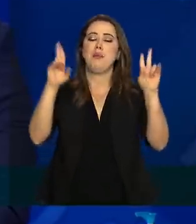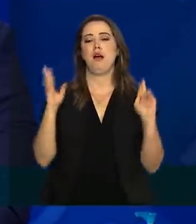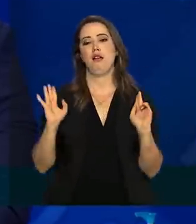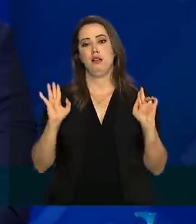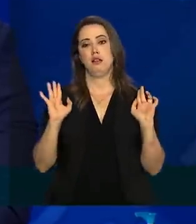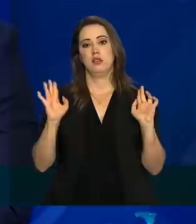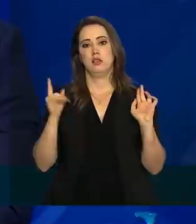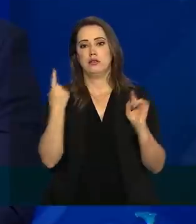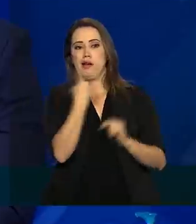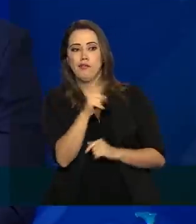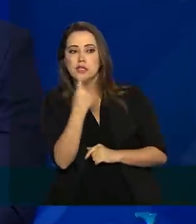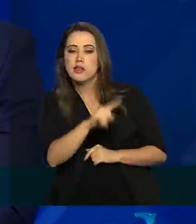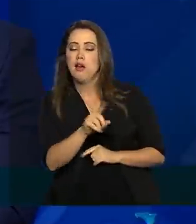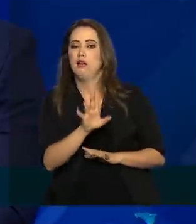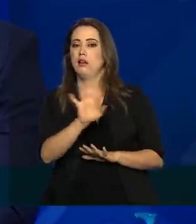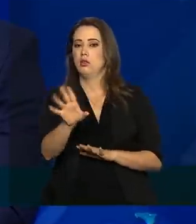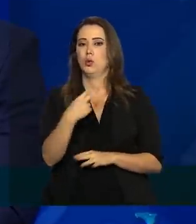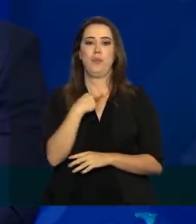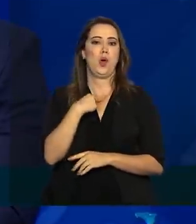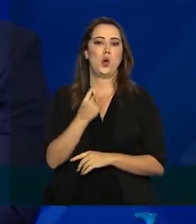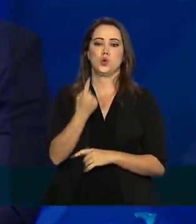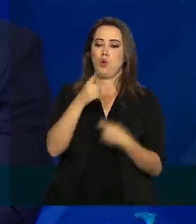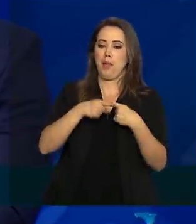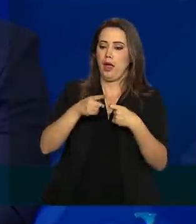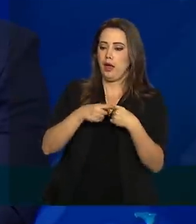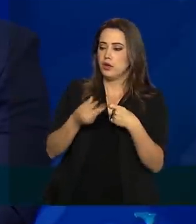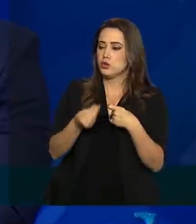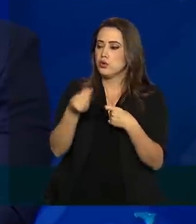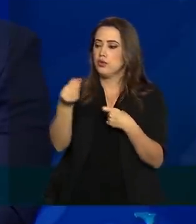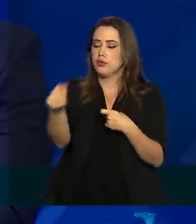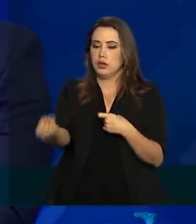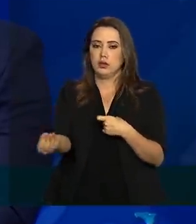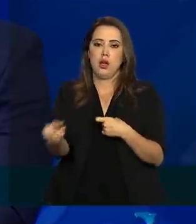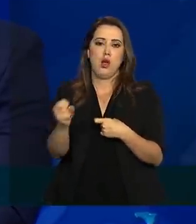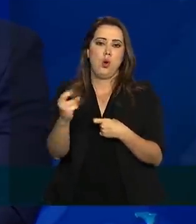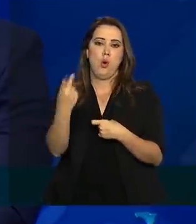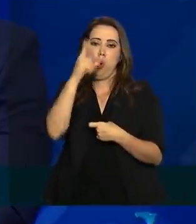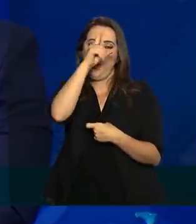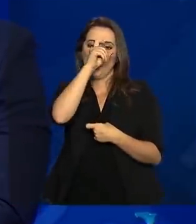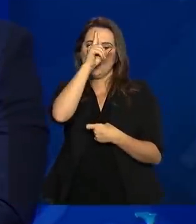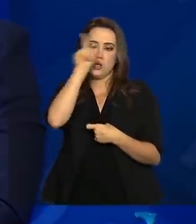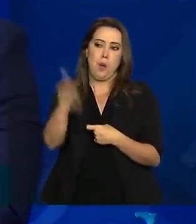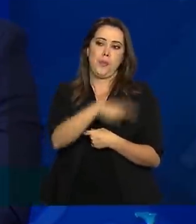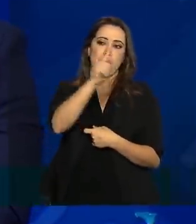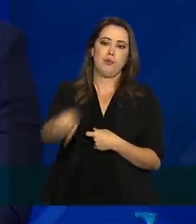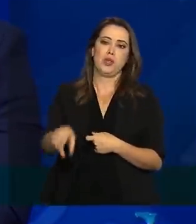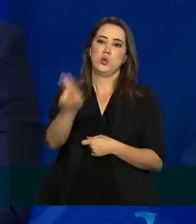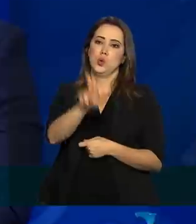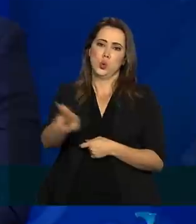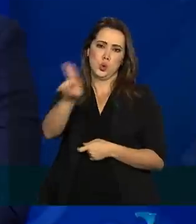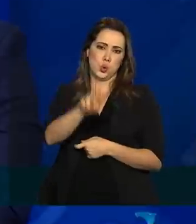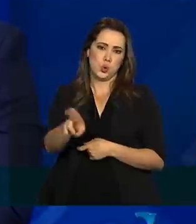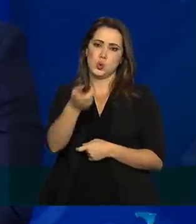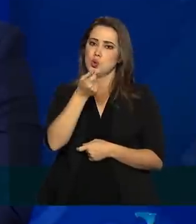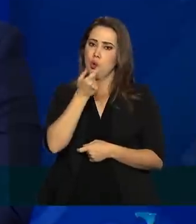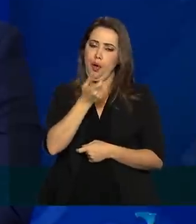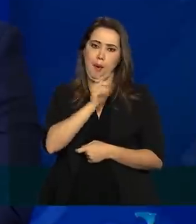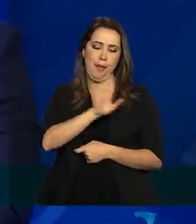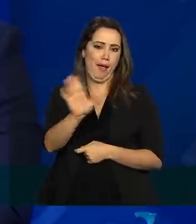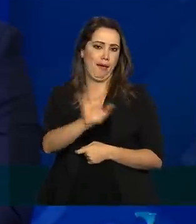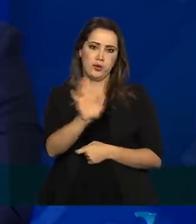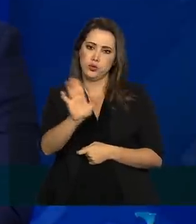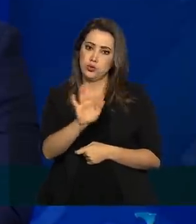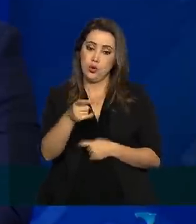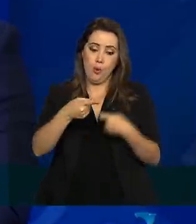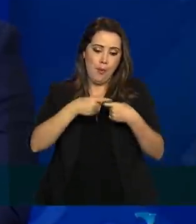existe a hipótese de qualquer médico ou qualquer hospital proibir a prescrição de um medicamento. A autonomia